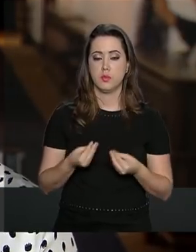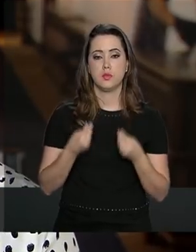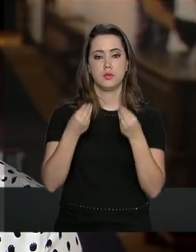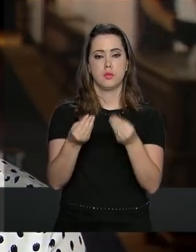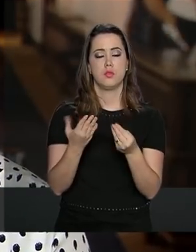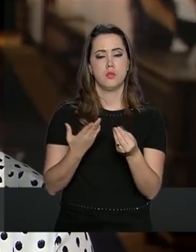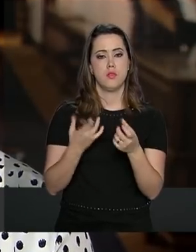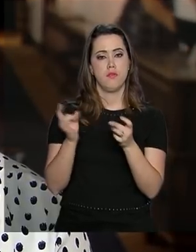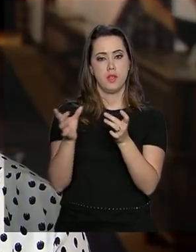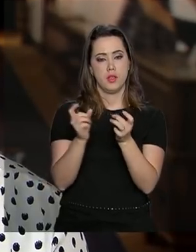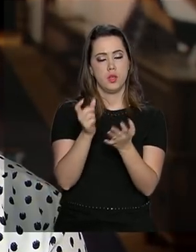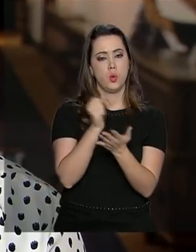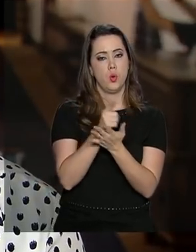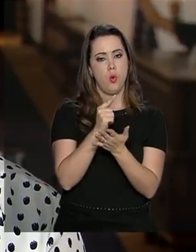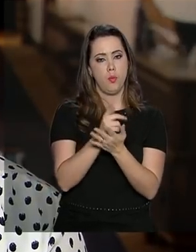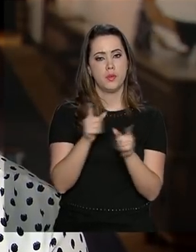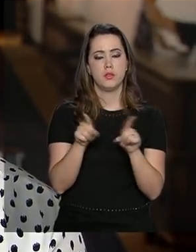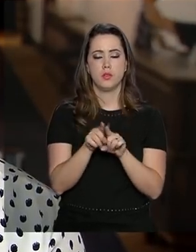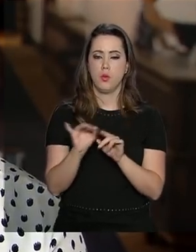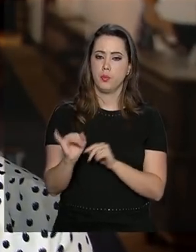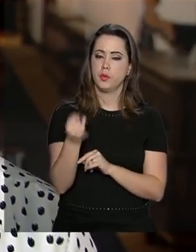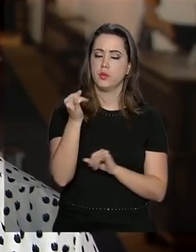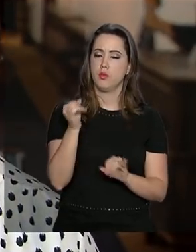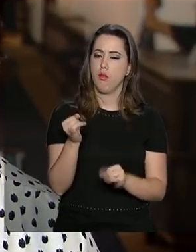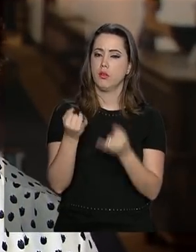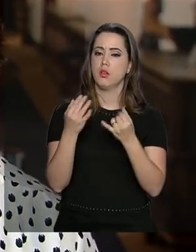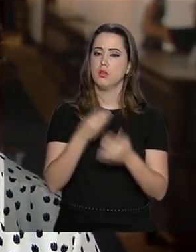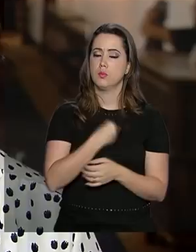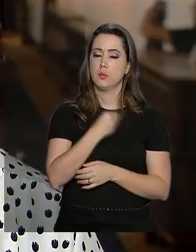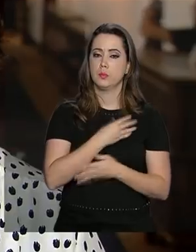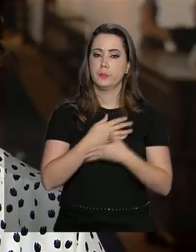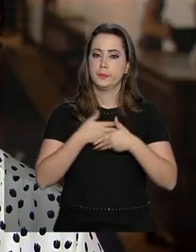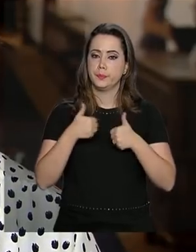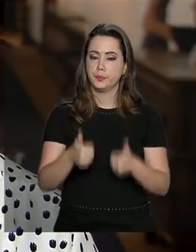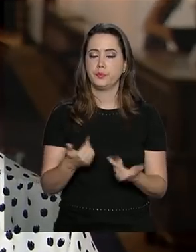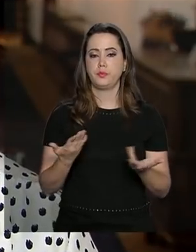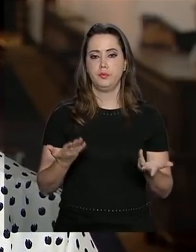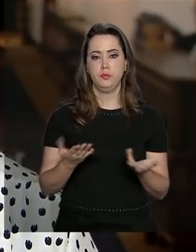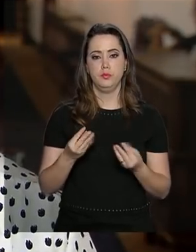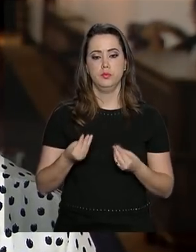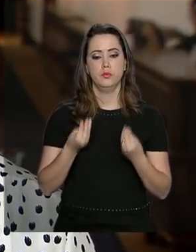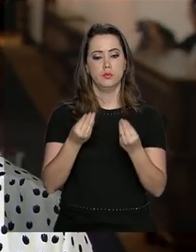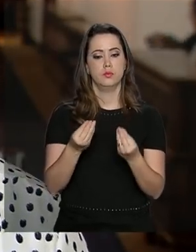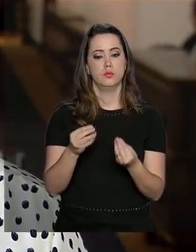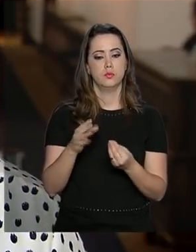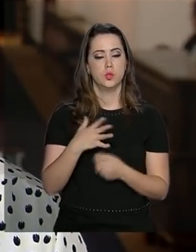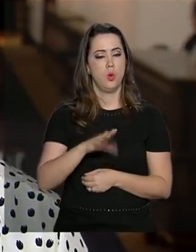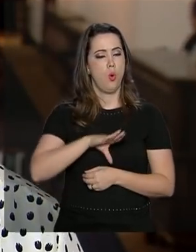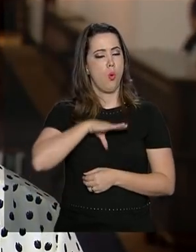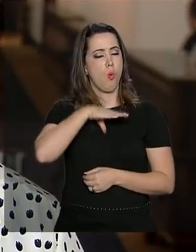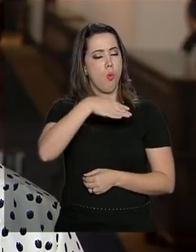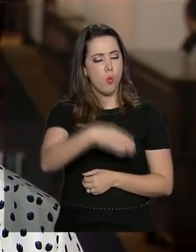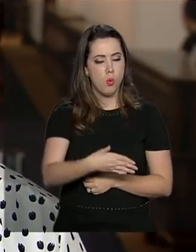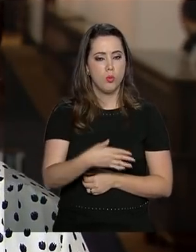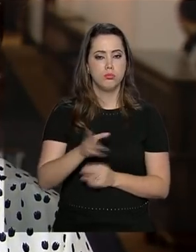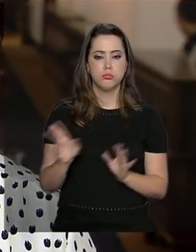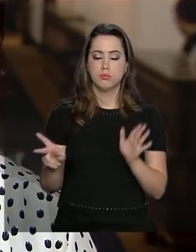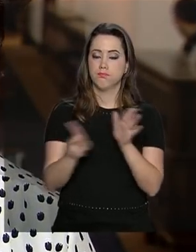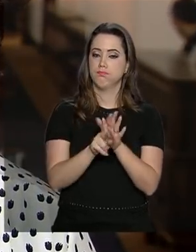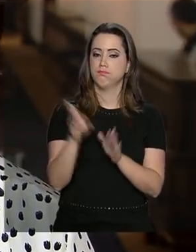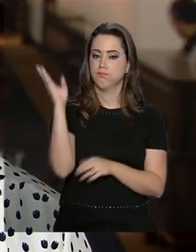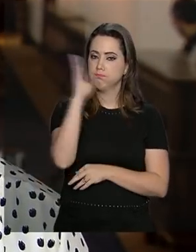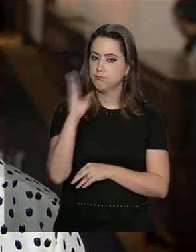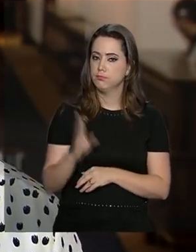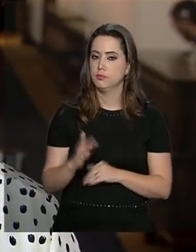traz negócios, isso traz oportunidades de uma vida melhor, isso traz orgulho de pertencer